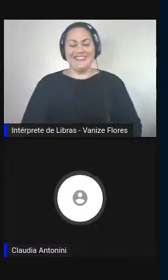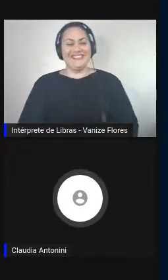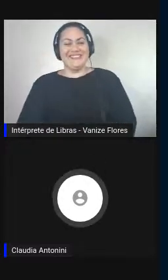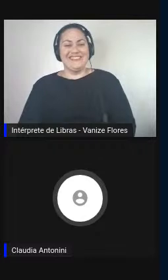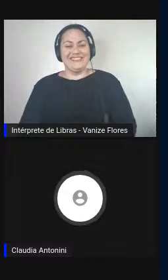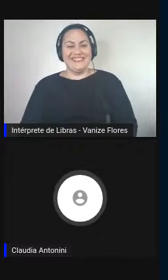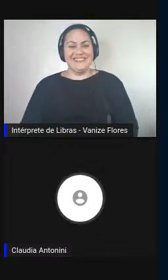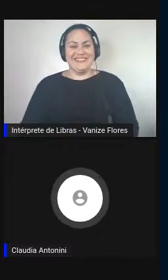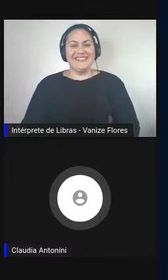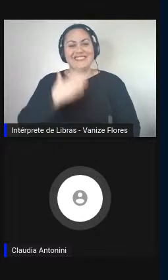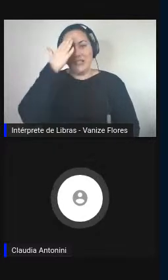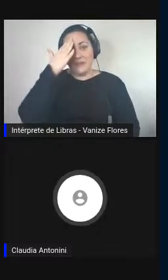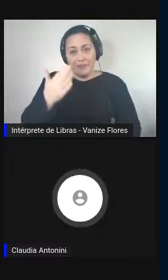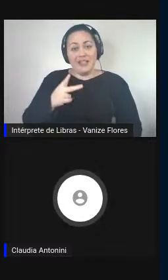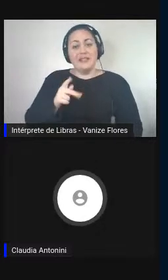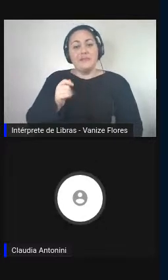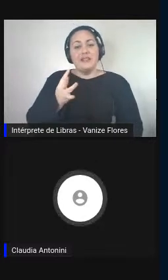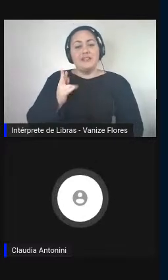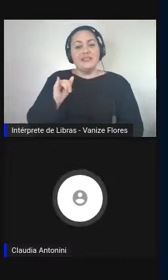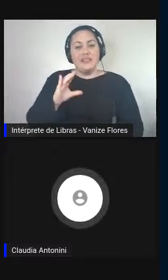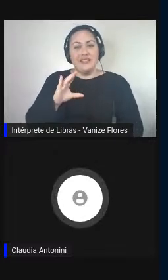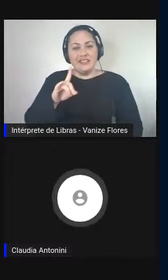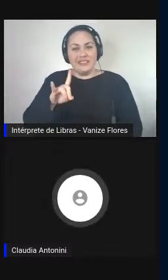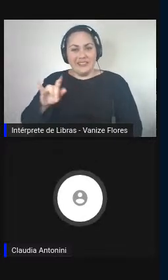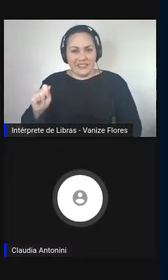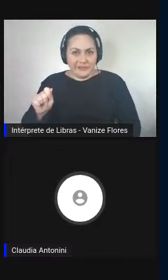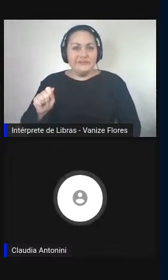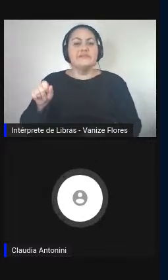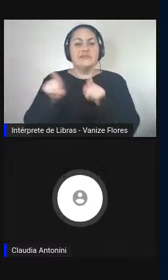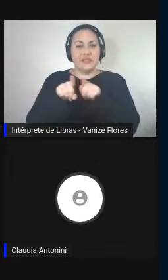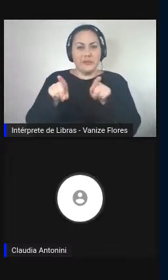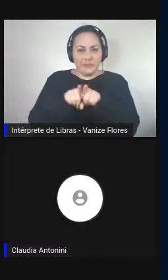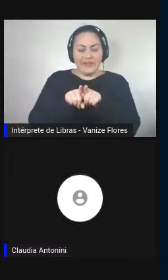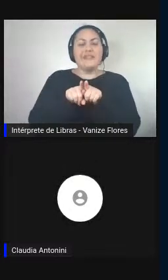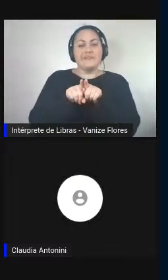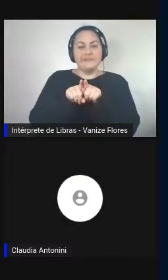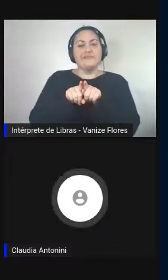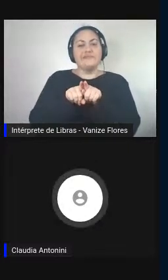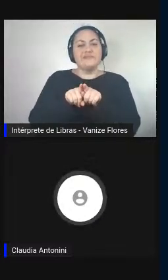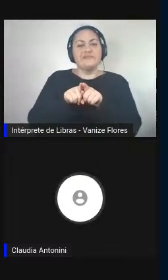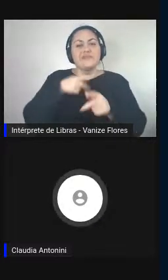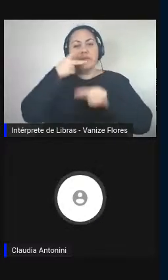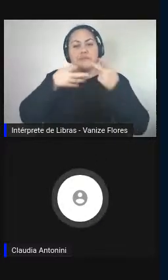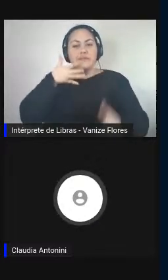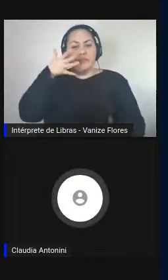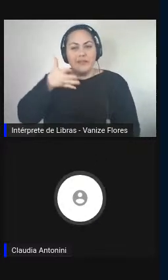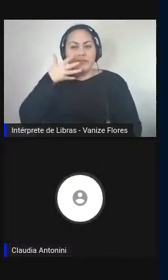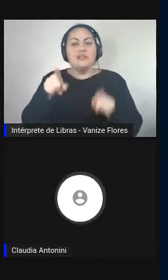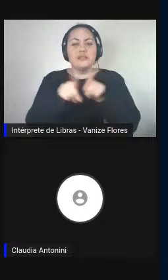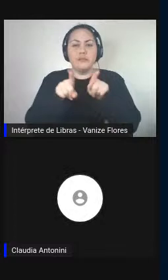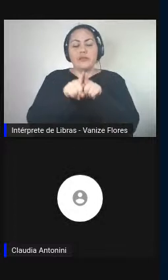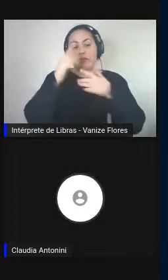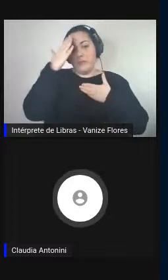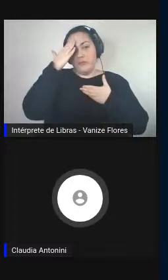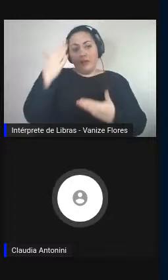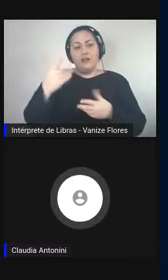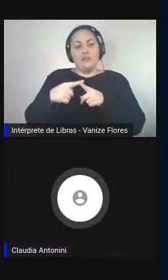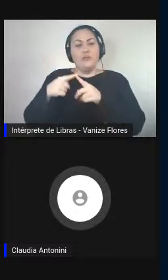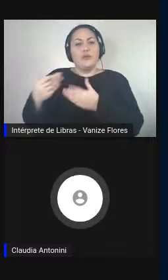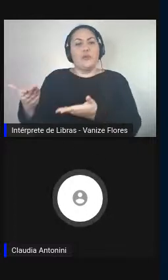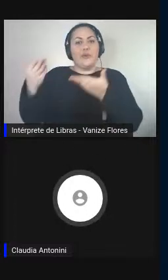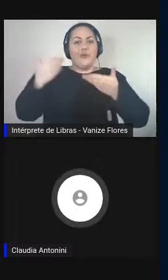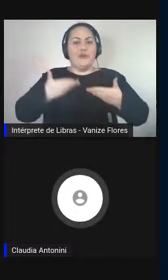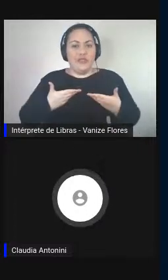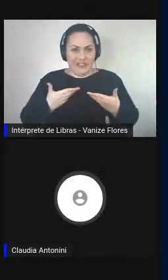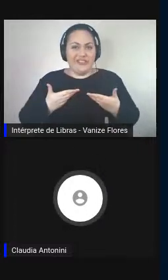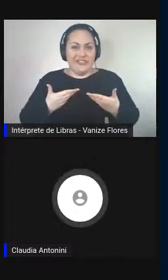Obrigada, Patrícia, para as suas palavras e obrigada por este convite. Eu gostaria